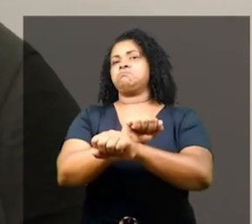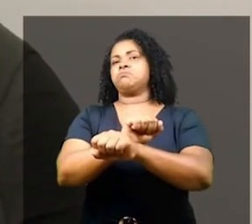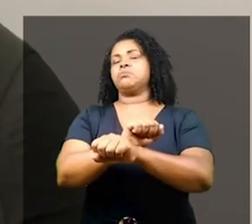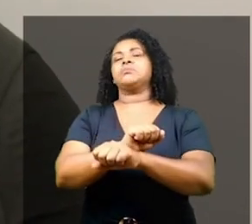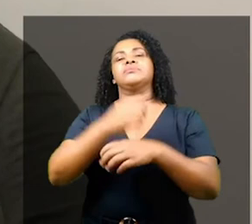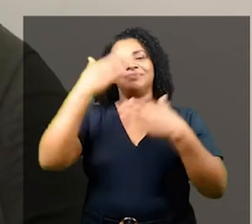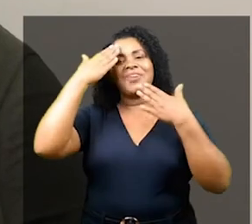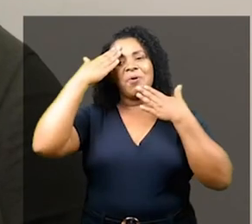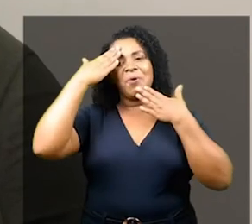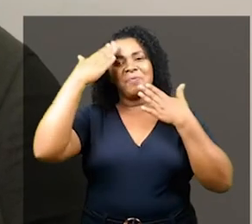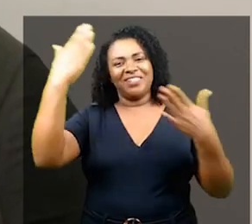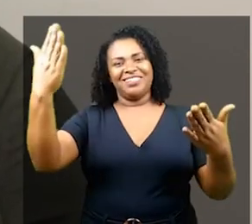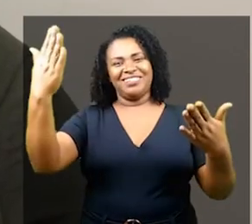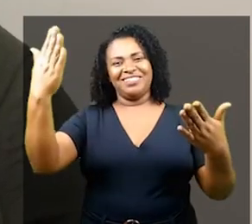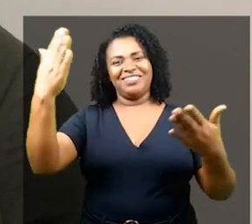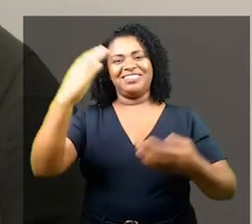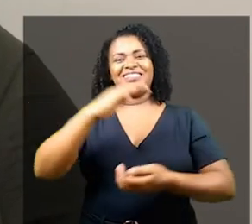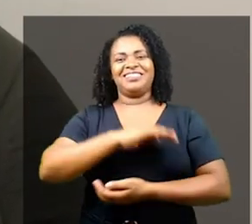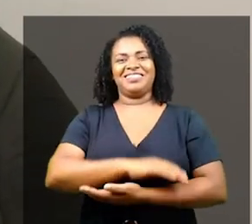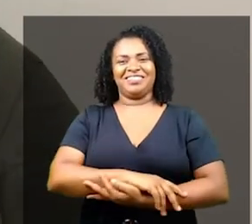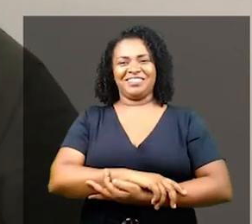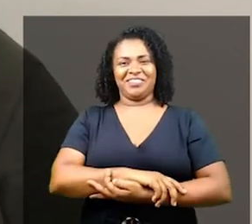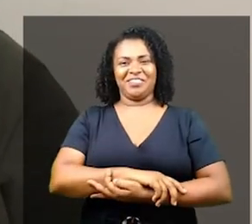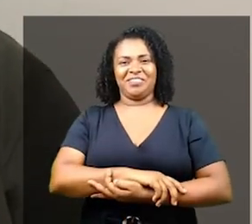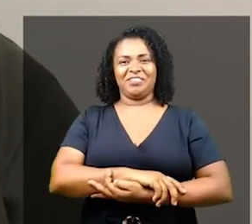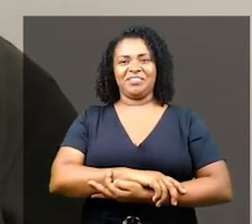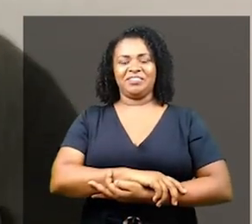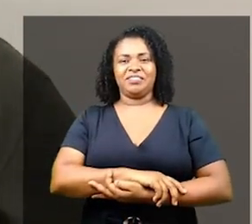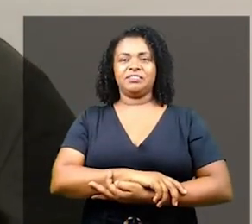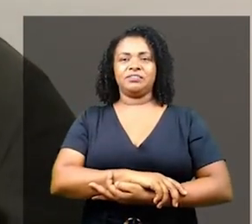Nós não podemos mais esperar. Muito obrigada.